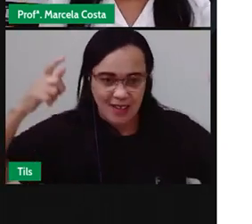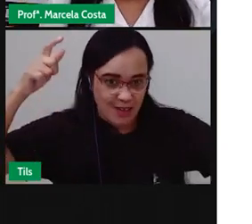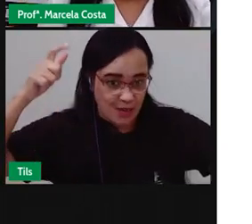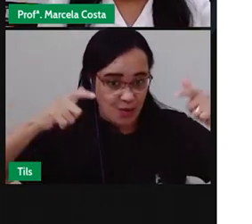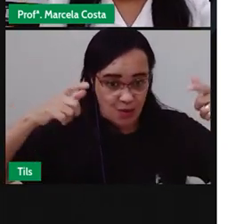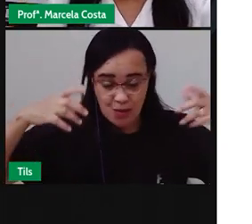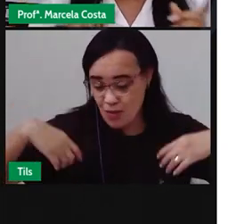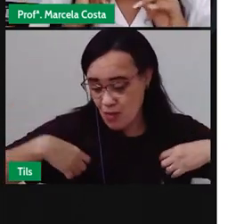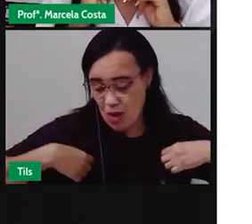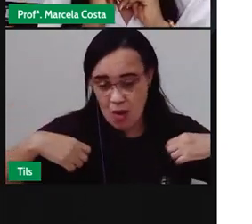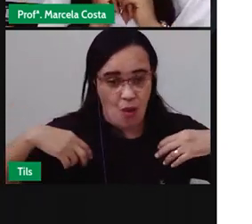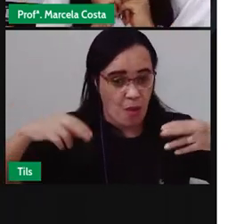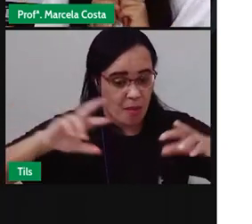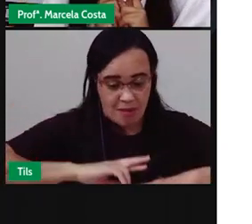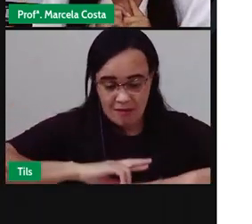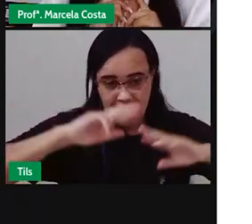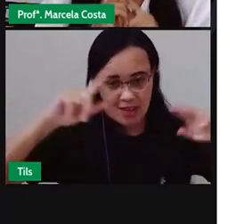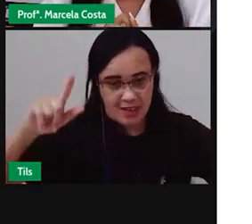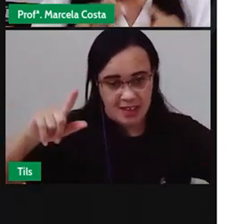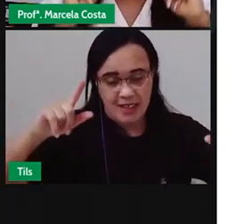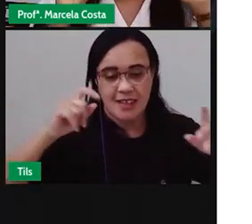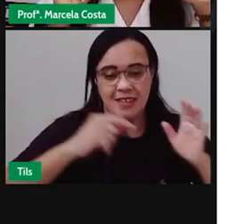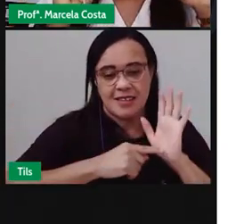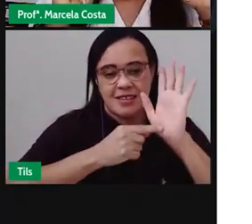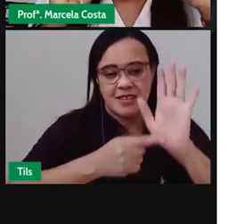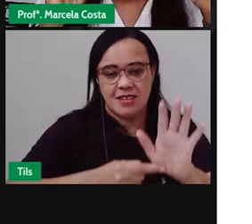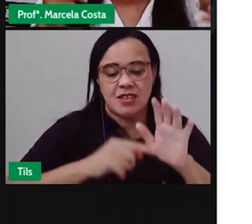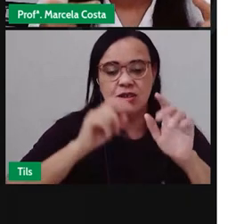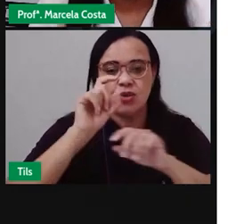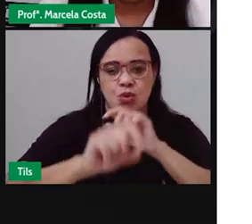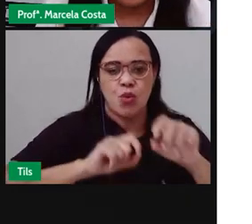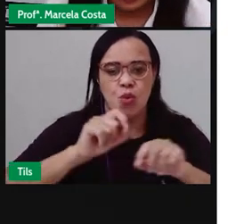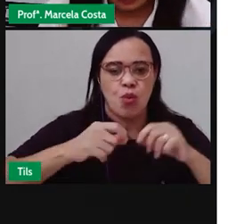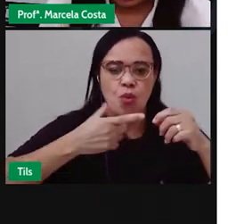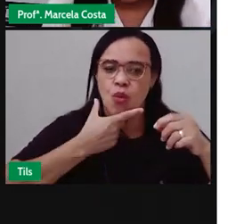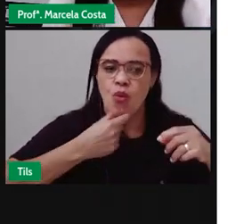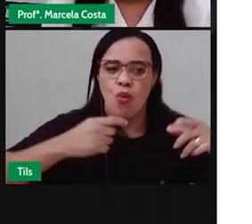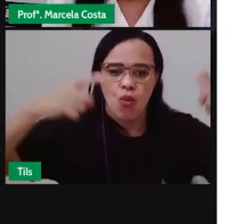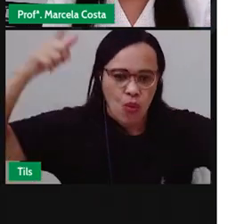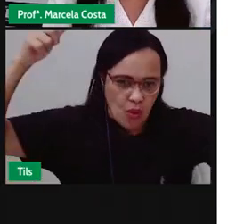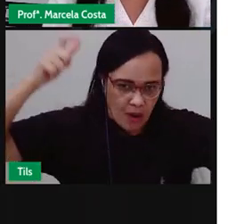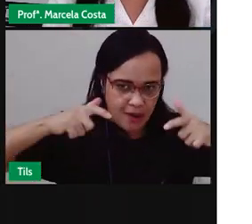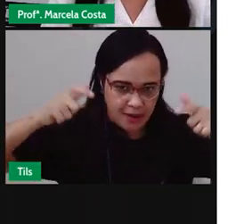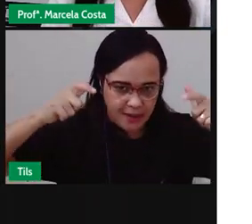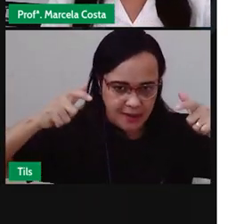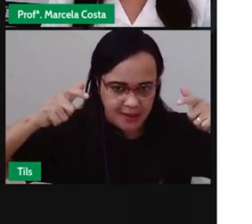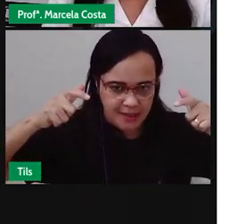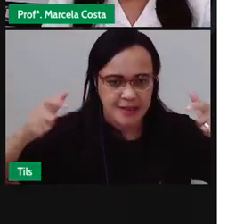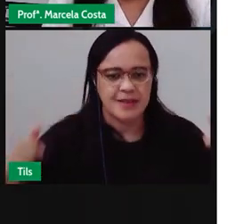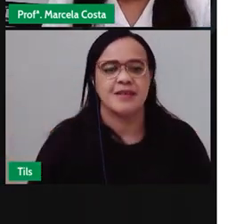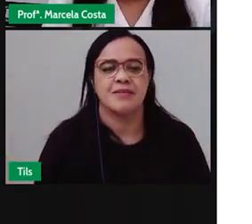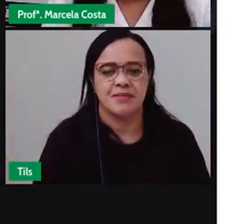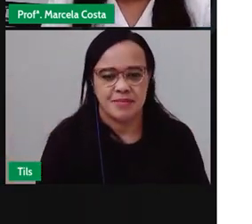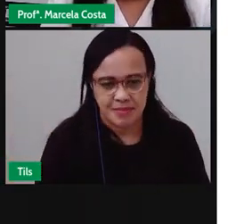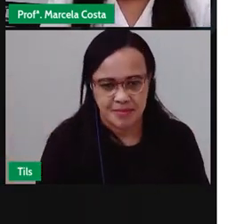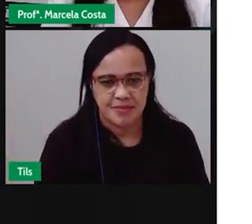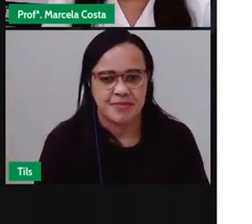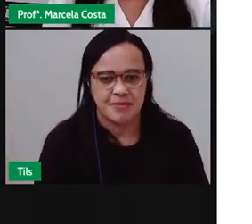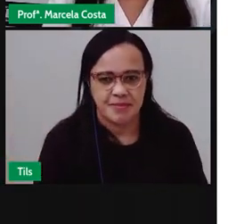Diferente Ele está Representando O Rei Ó Rei